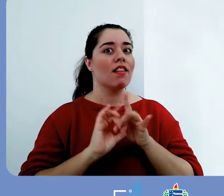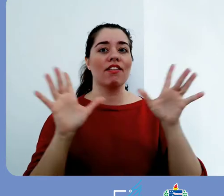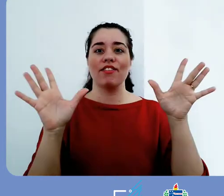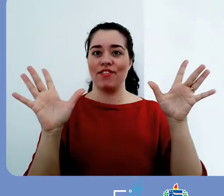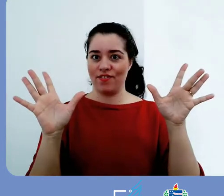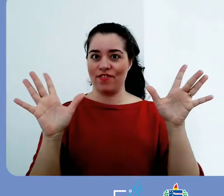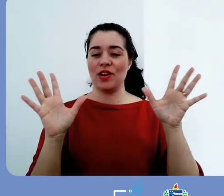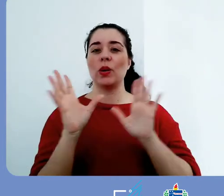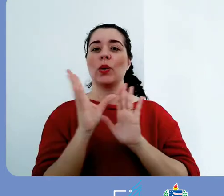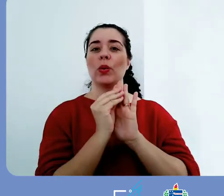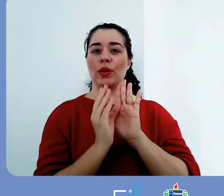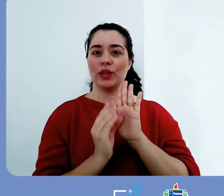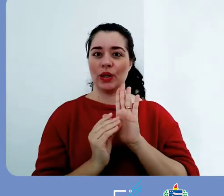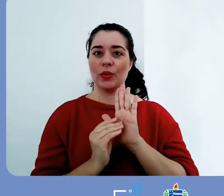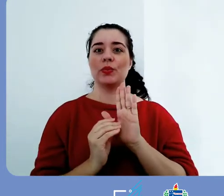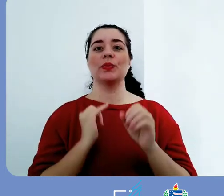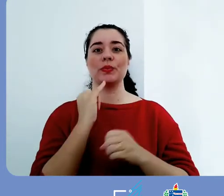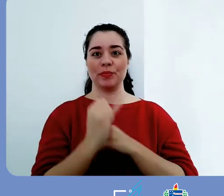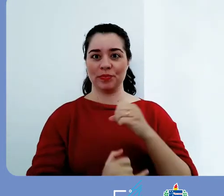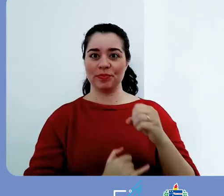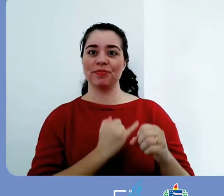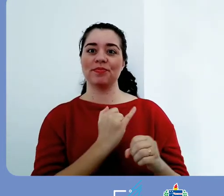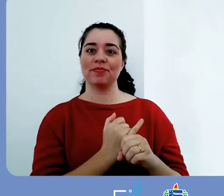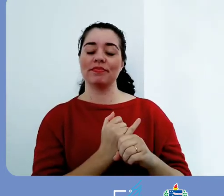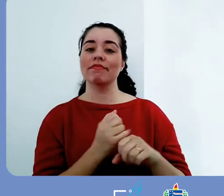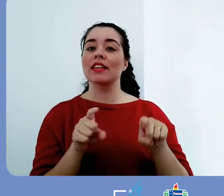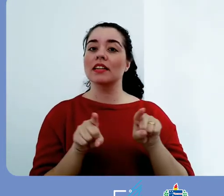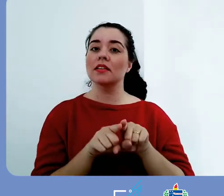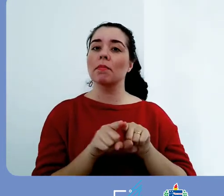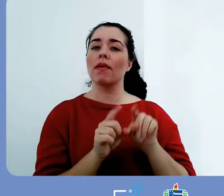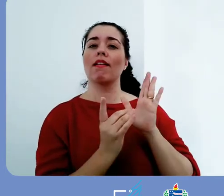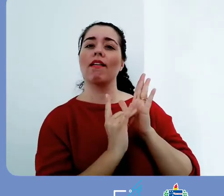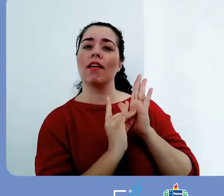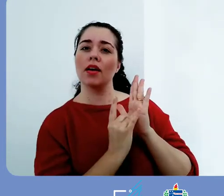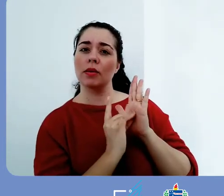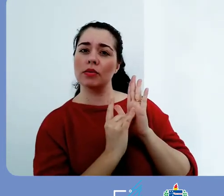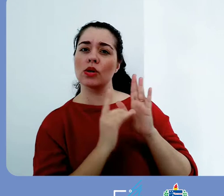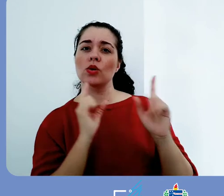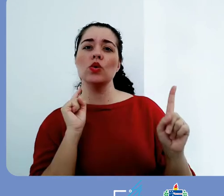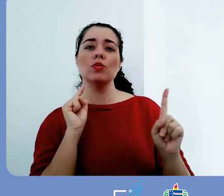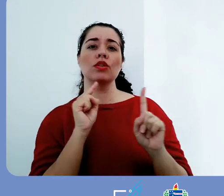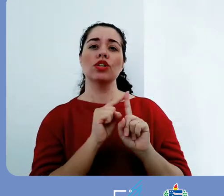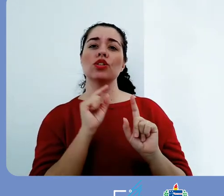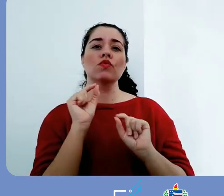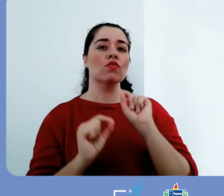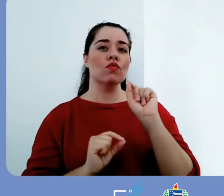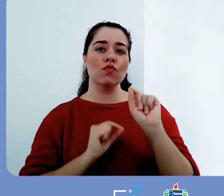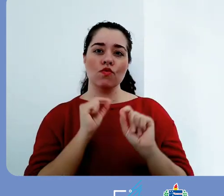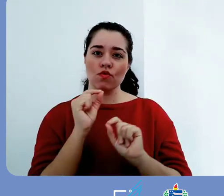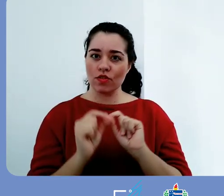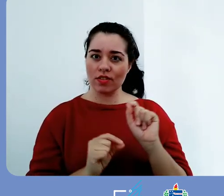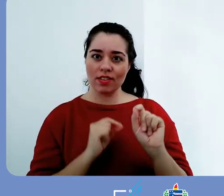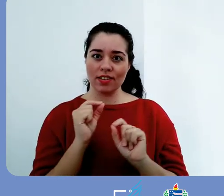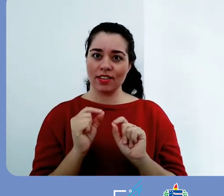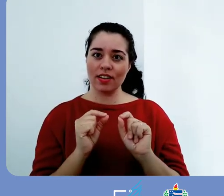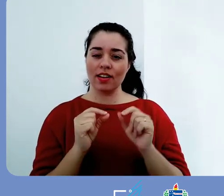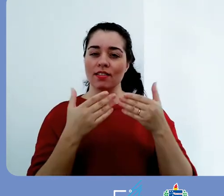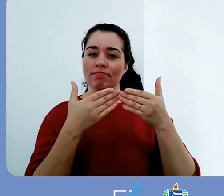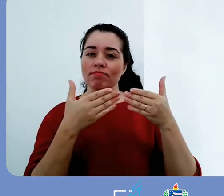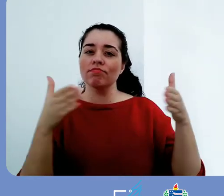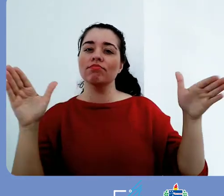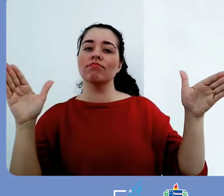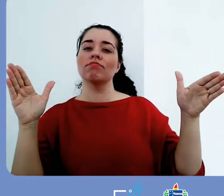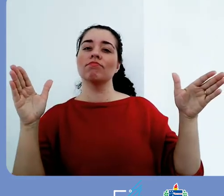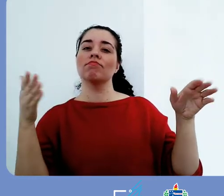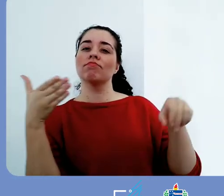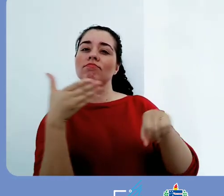institucional e permitindo com que todo esse conteúdo seja disponibilizado a toda a comunidade por meio